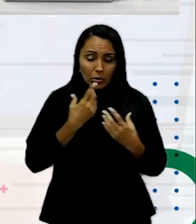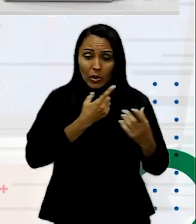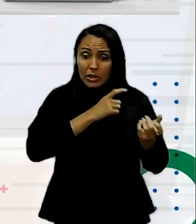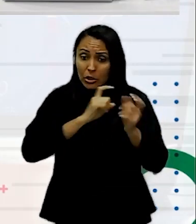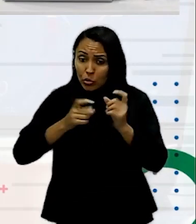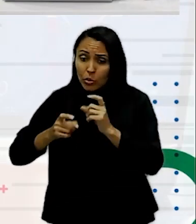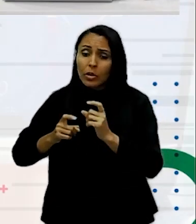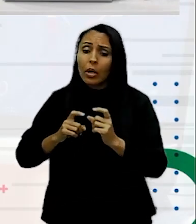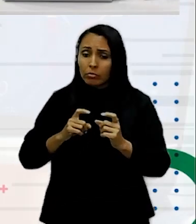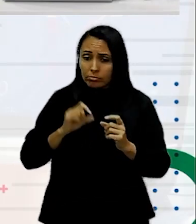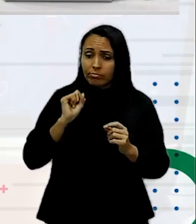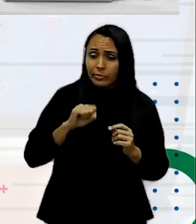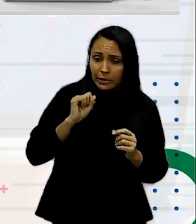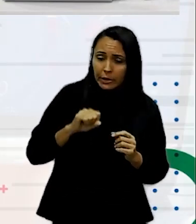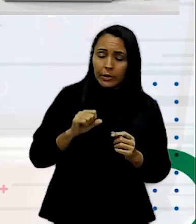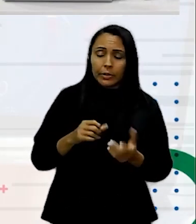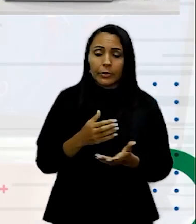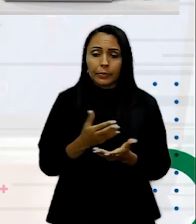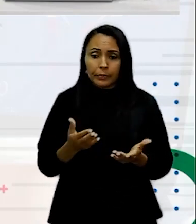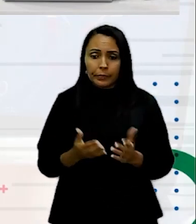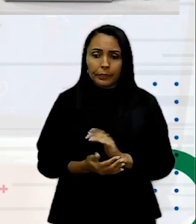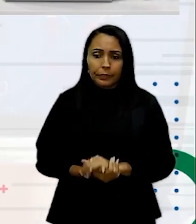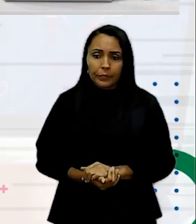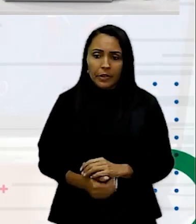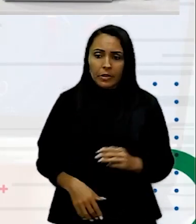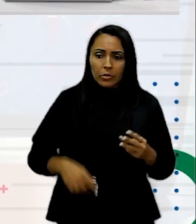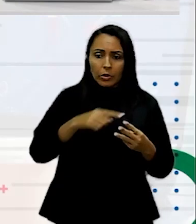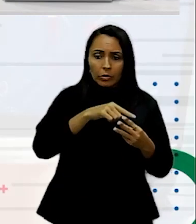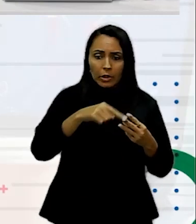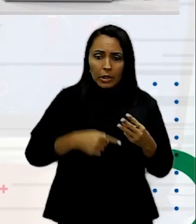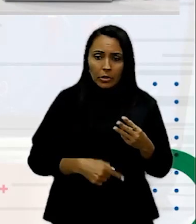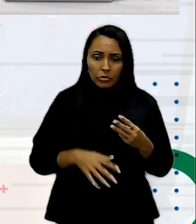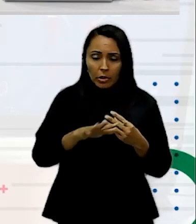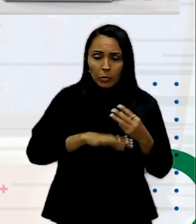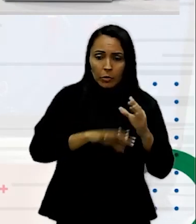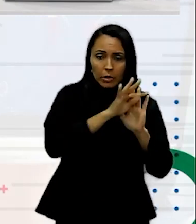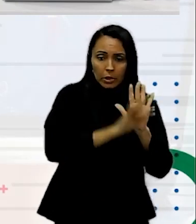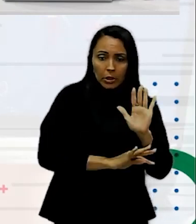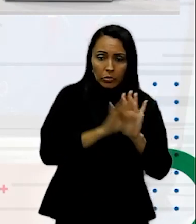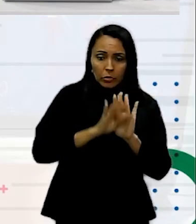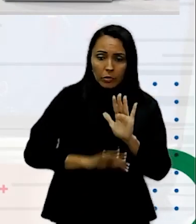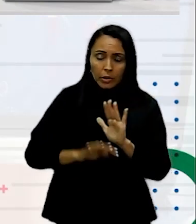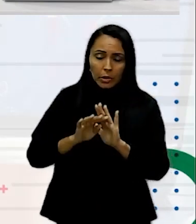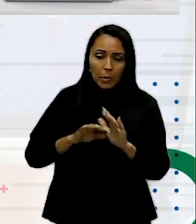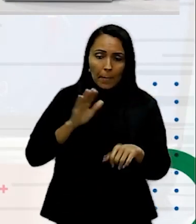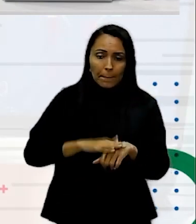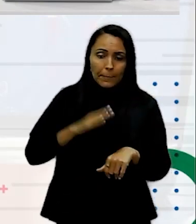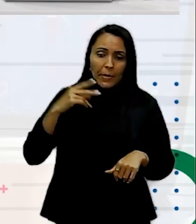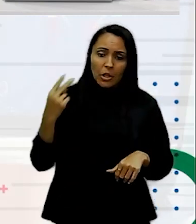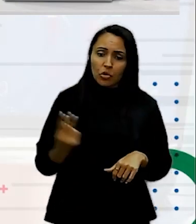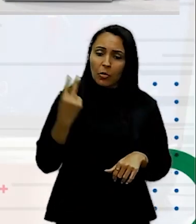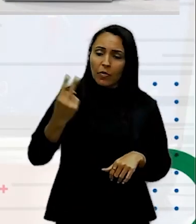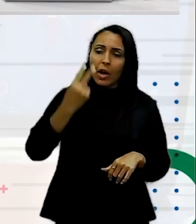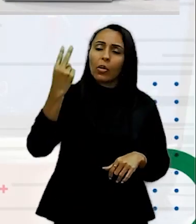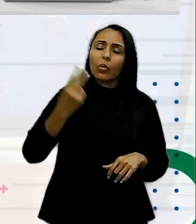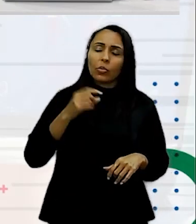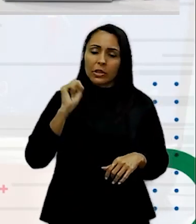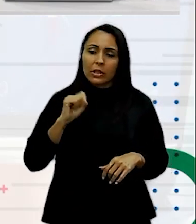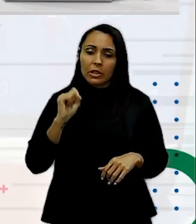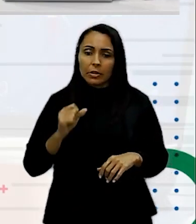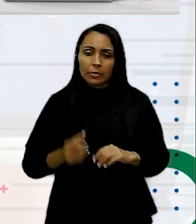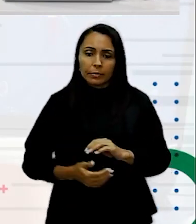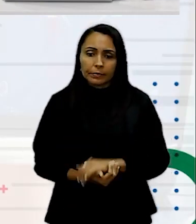Se eu tenho Três campos De texto Então eles Têm O mesmo Valor O mesmo Peso Hierárquico Certo